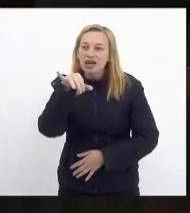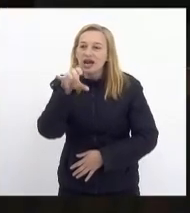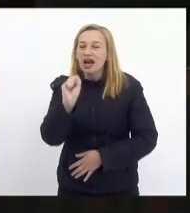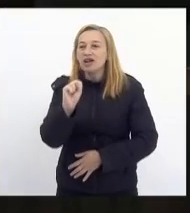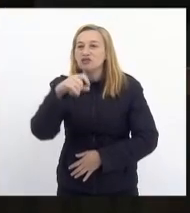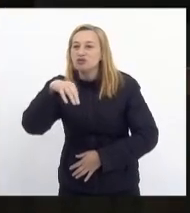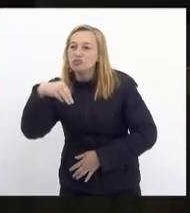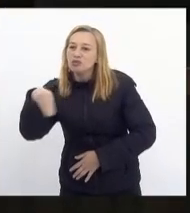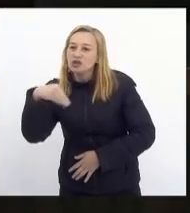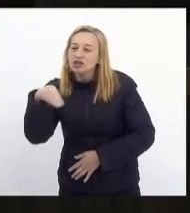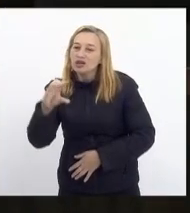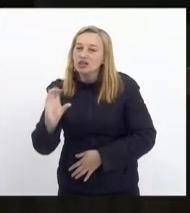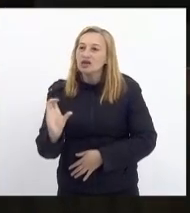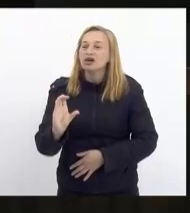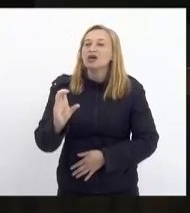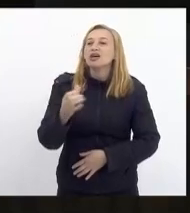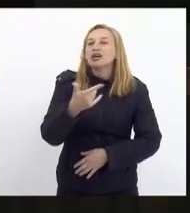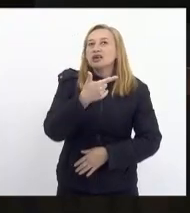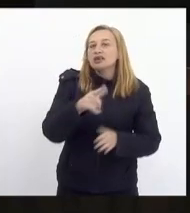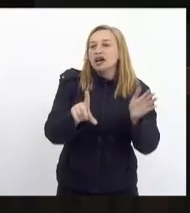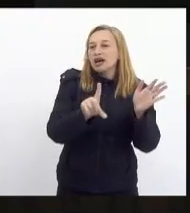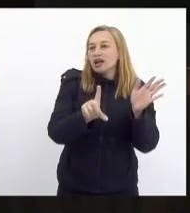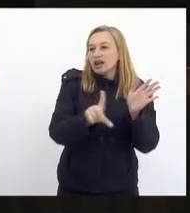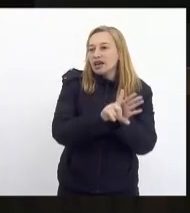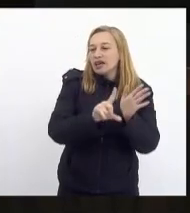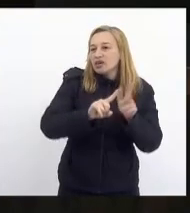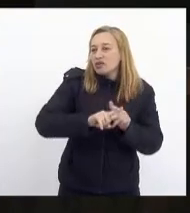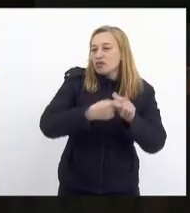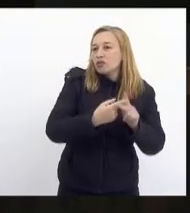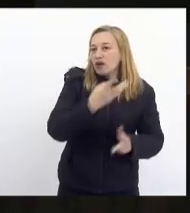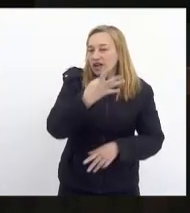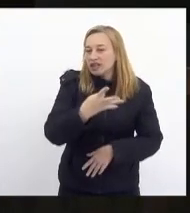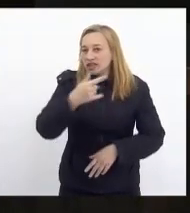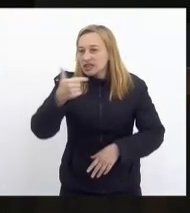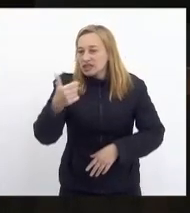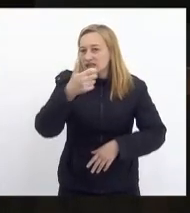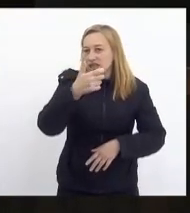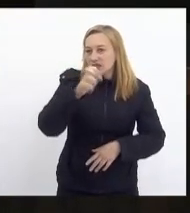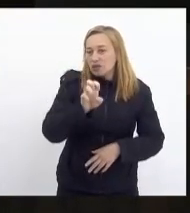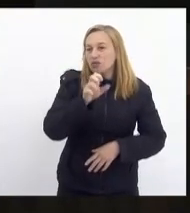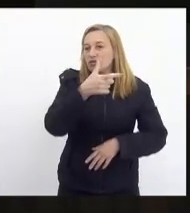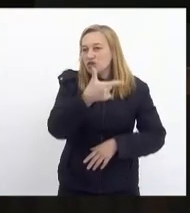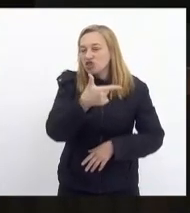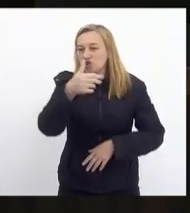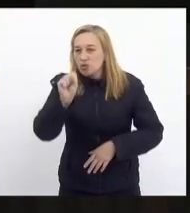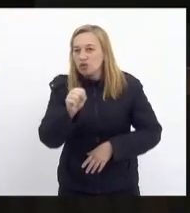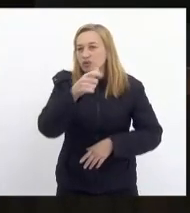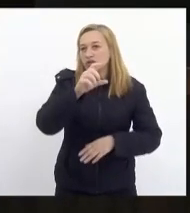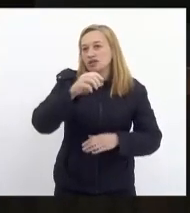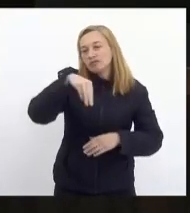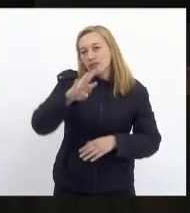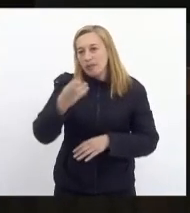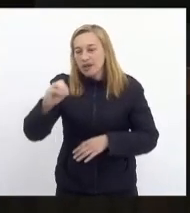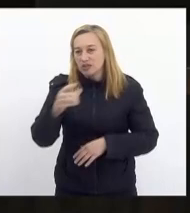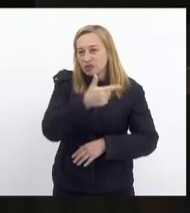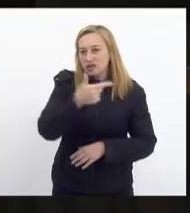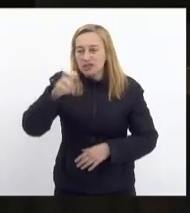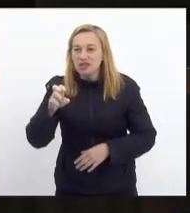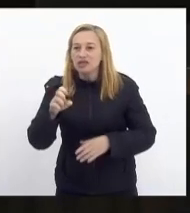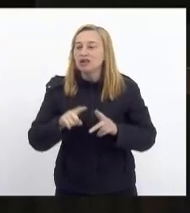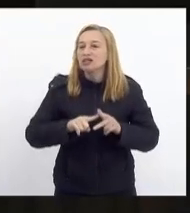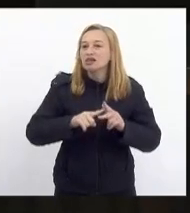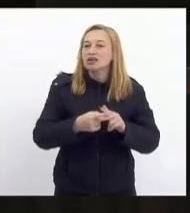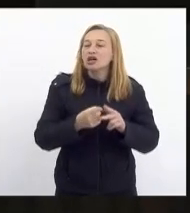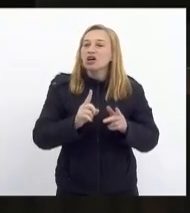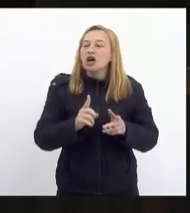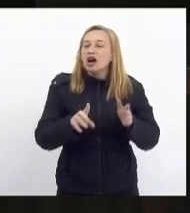altera dispositivo da lei número 45-28, de 28 de março de 2005, atendendo ao dispositivo das leis federais